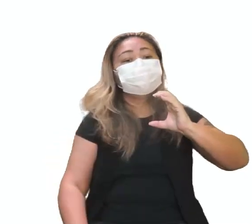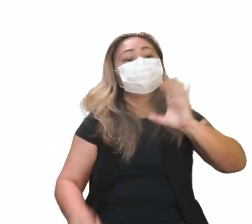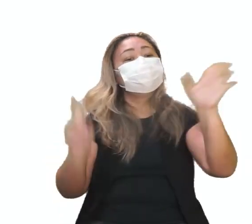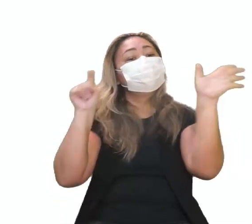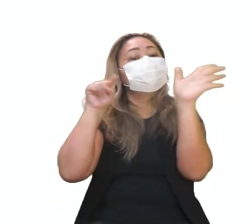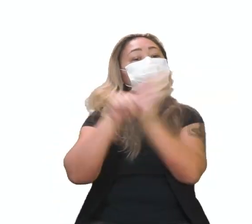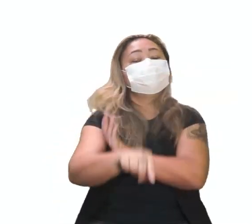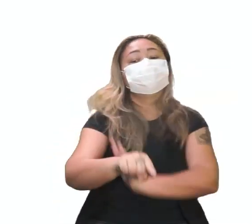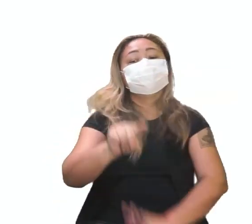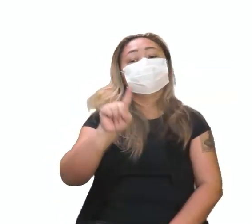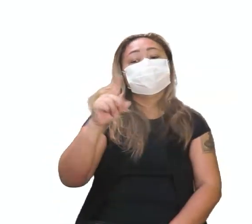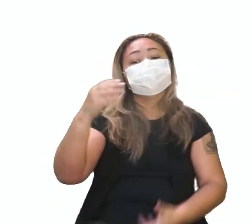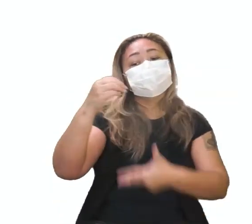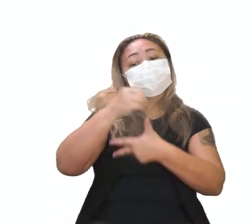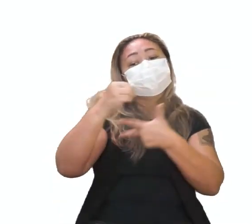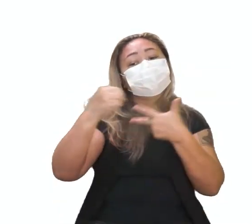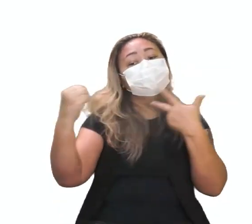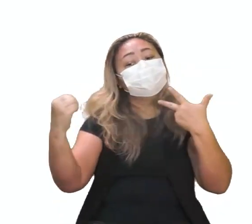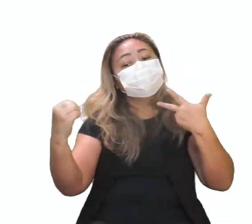Enem.